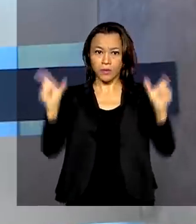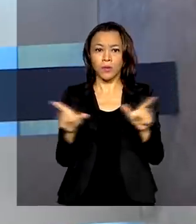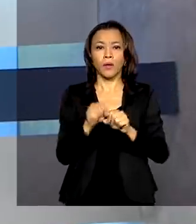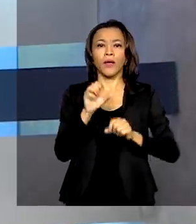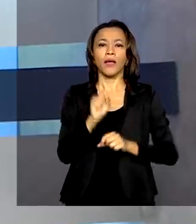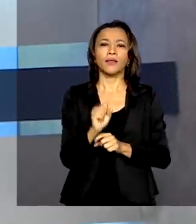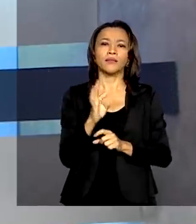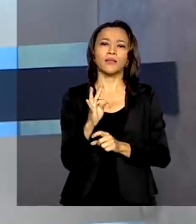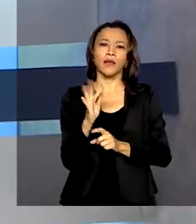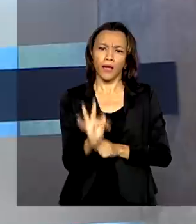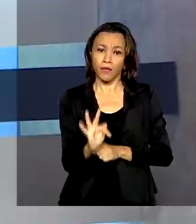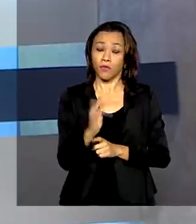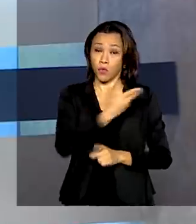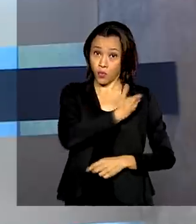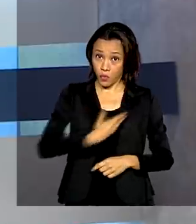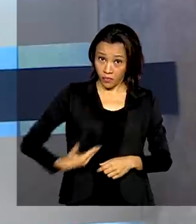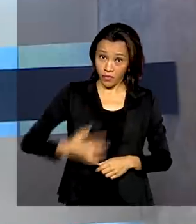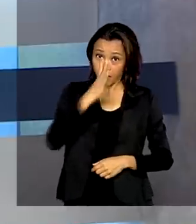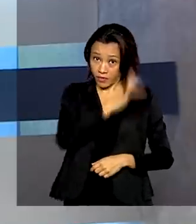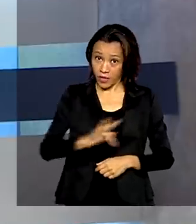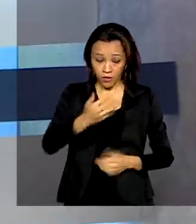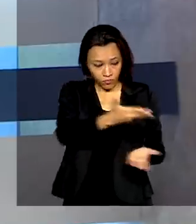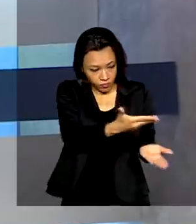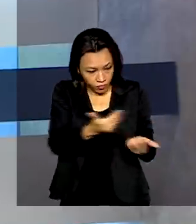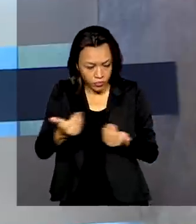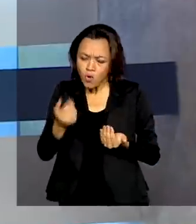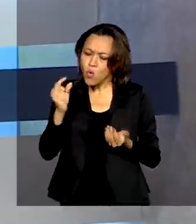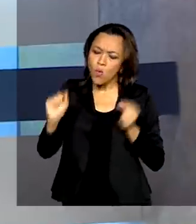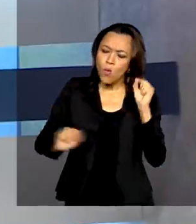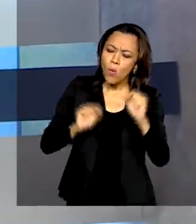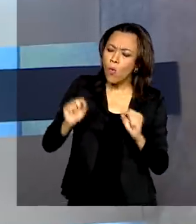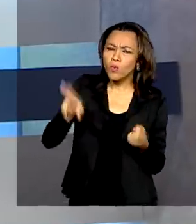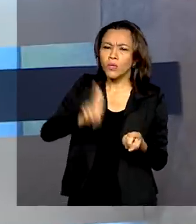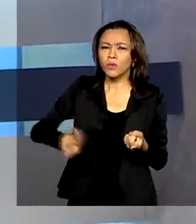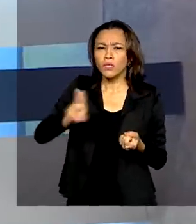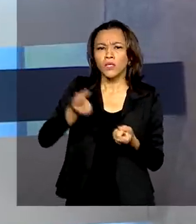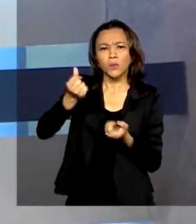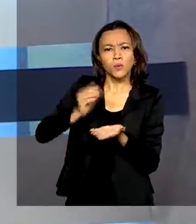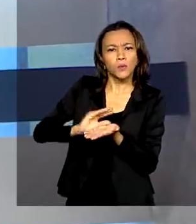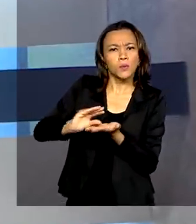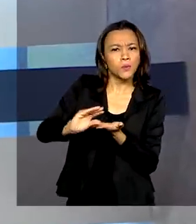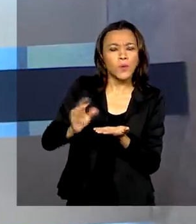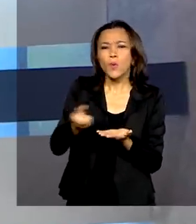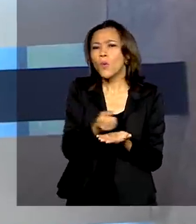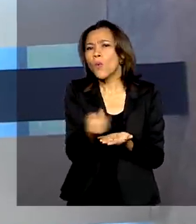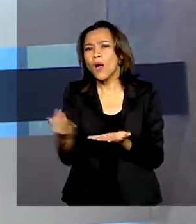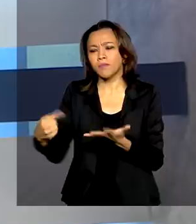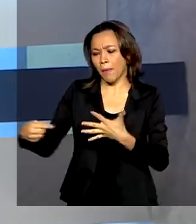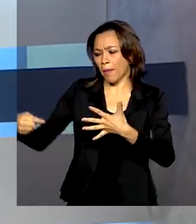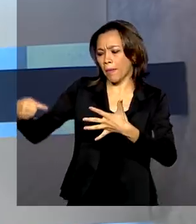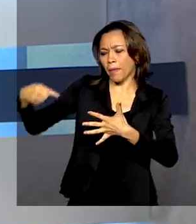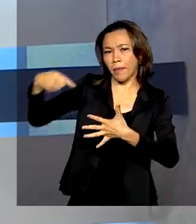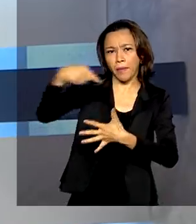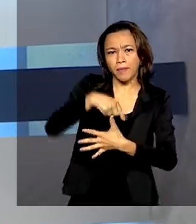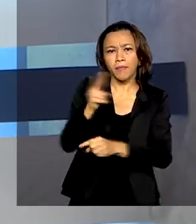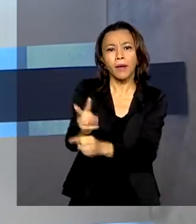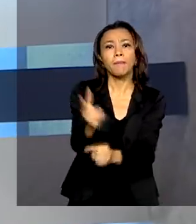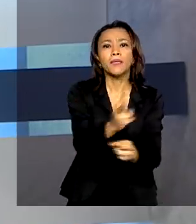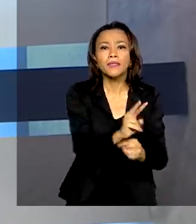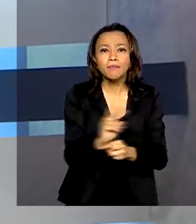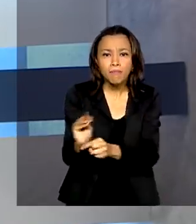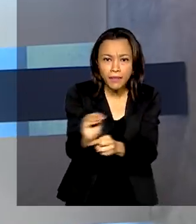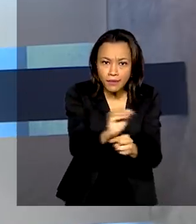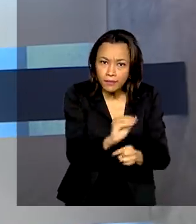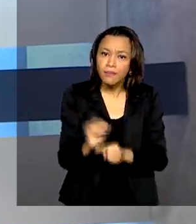foi chamado para apresentar como estão sendo aplicados os recursos e quais ações tem feito para preservar o meio